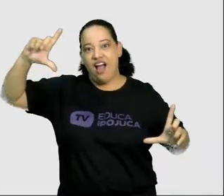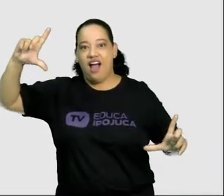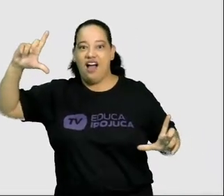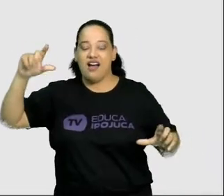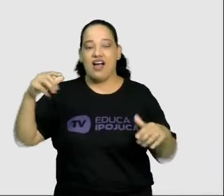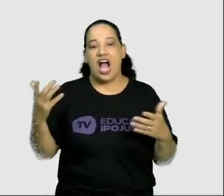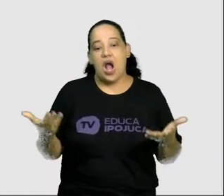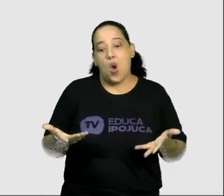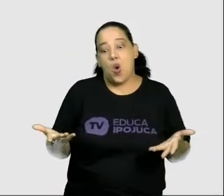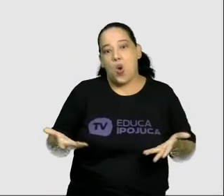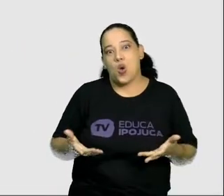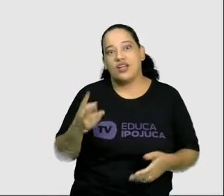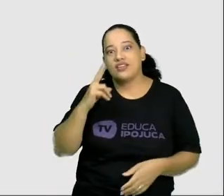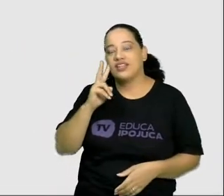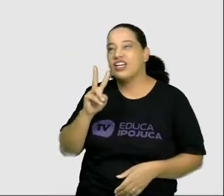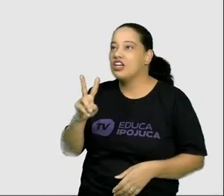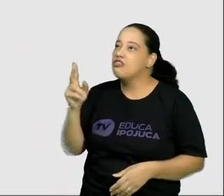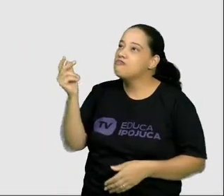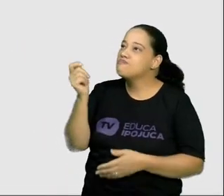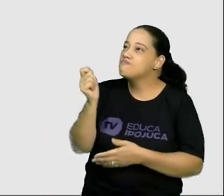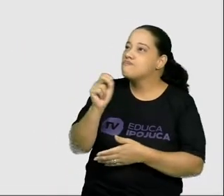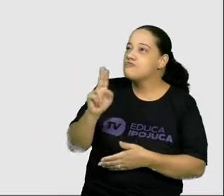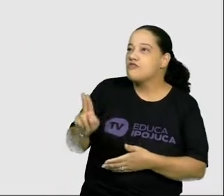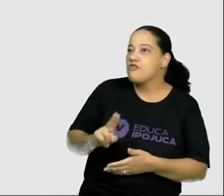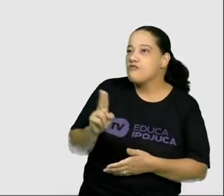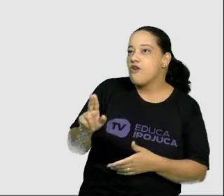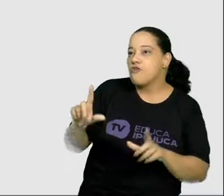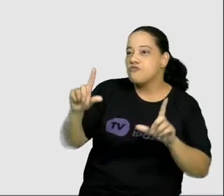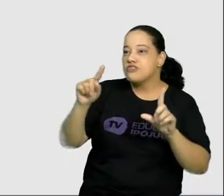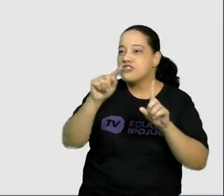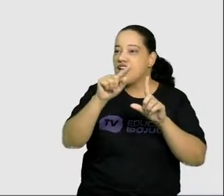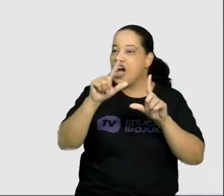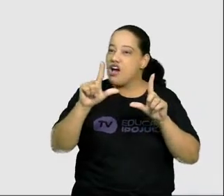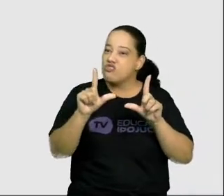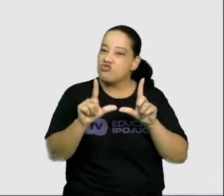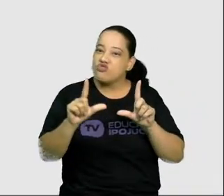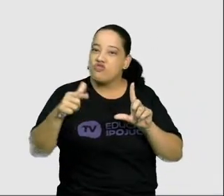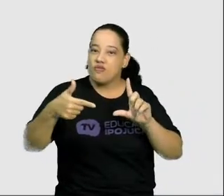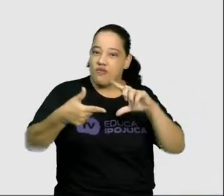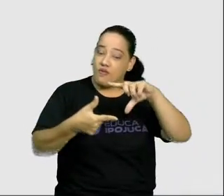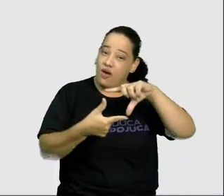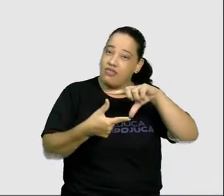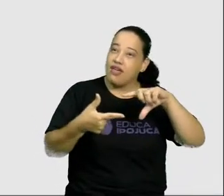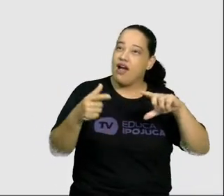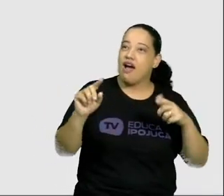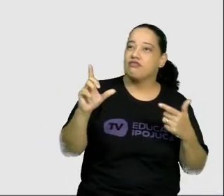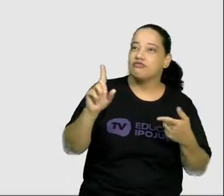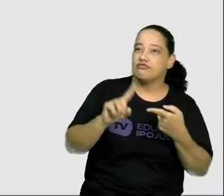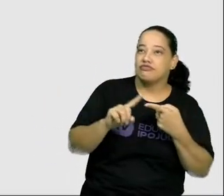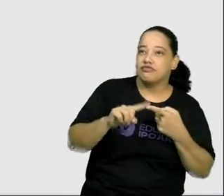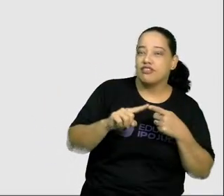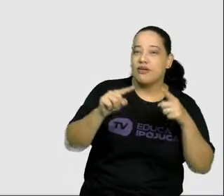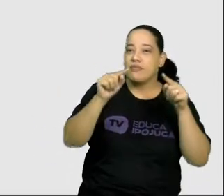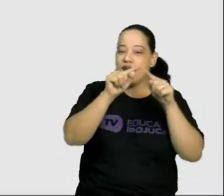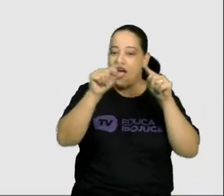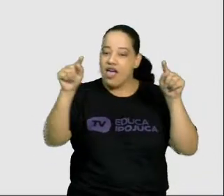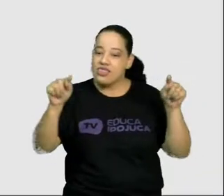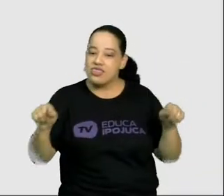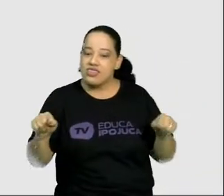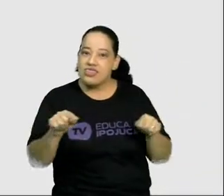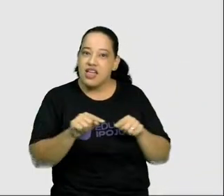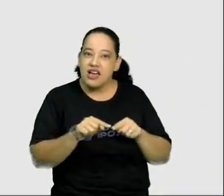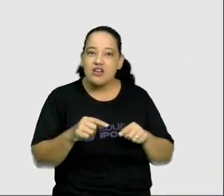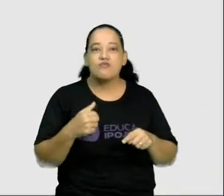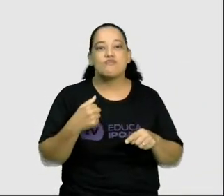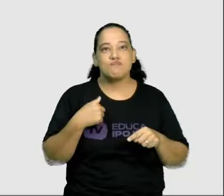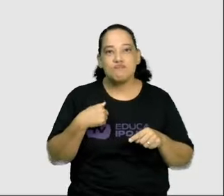Agora, eu vou usar quadrados e retângulos. Gostei tanto que